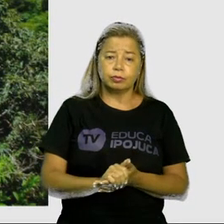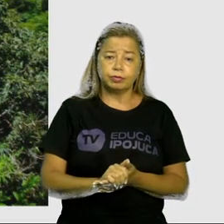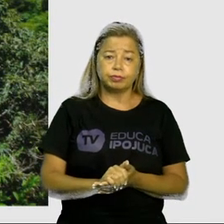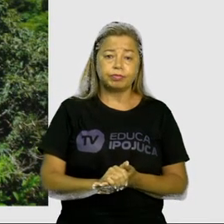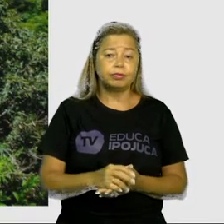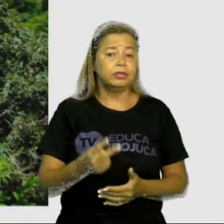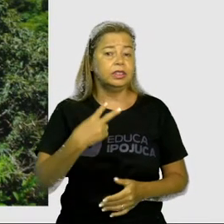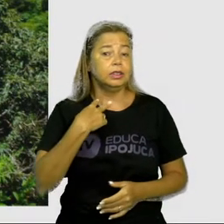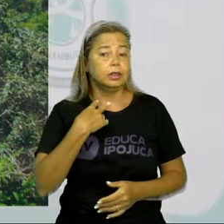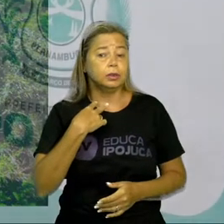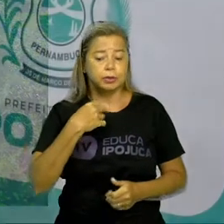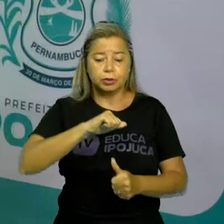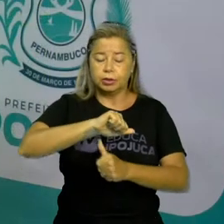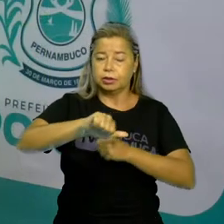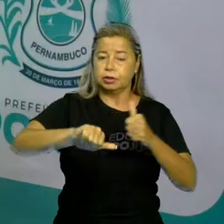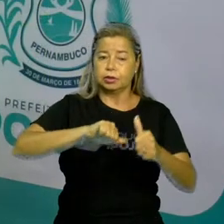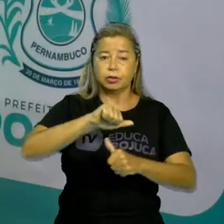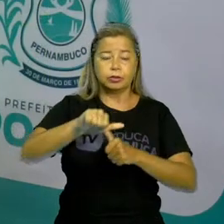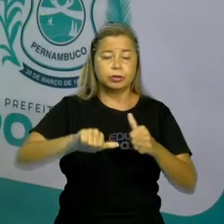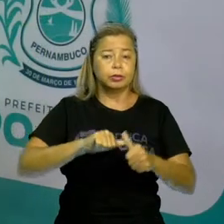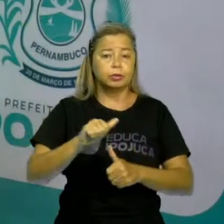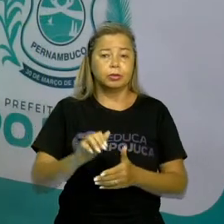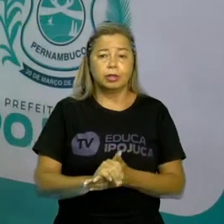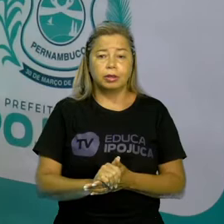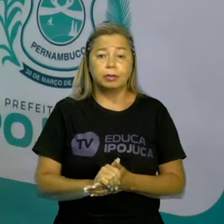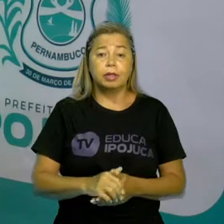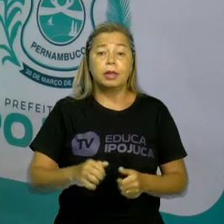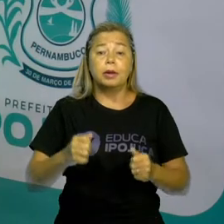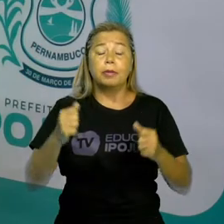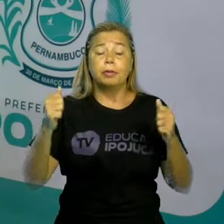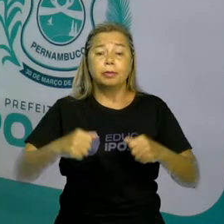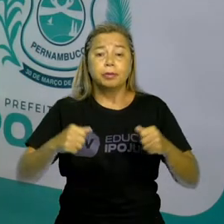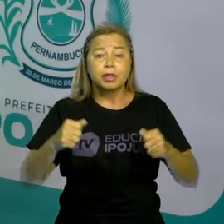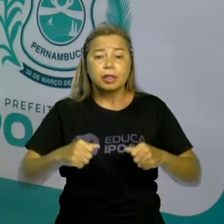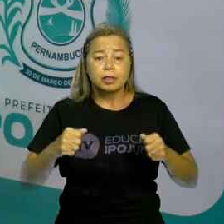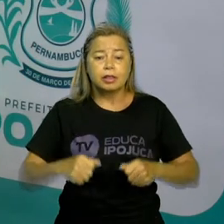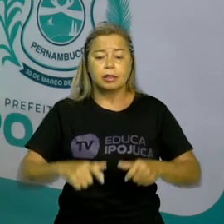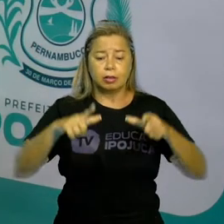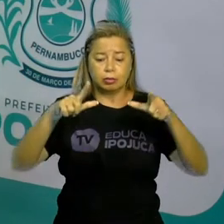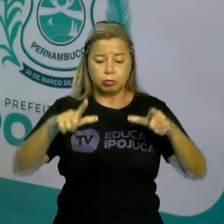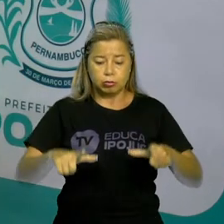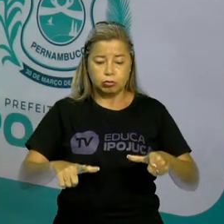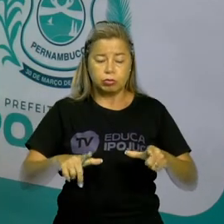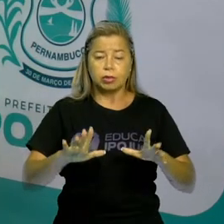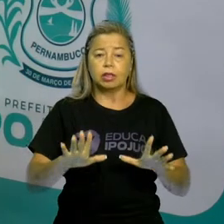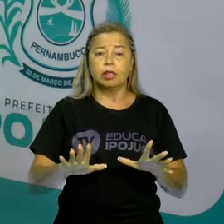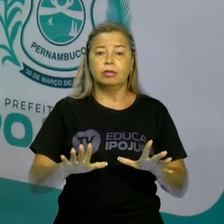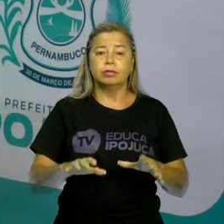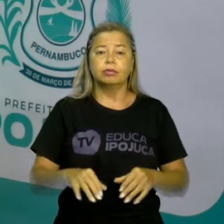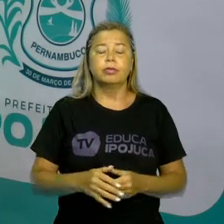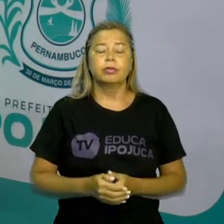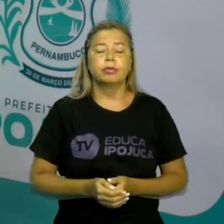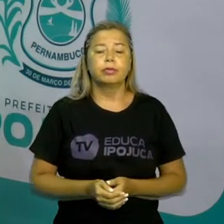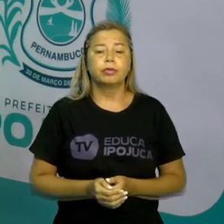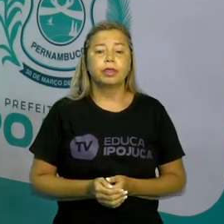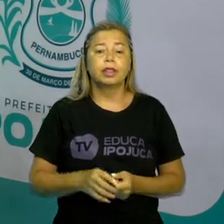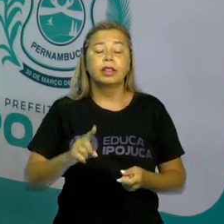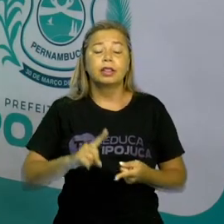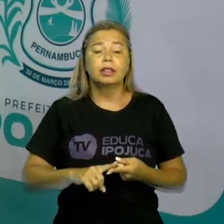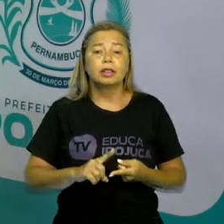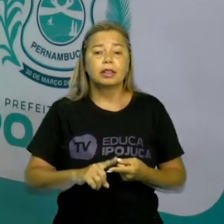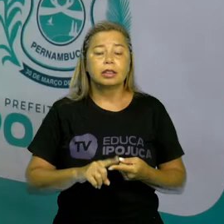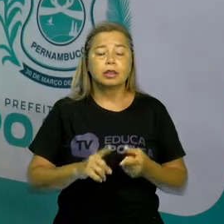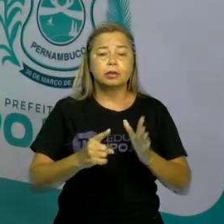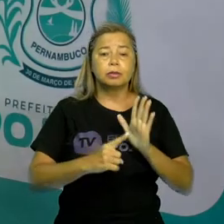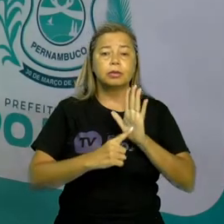pode ser alterada. Ela tem que estar intacta do jeito que ela foi formada, certo? Vou trazer para vocês aqui